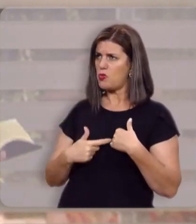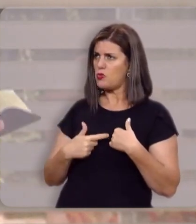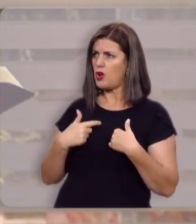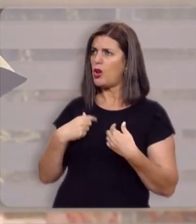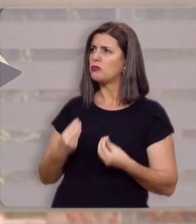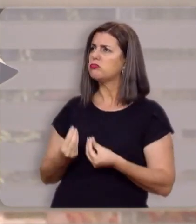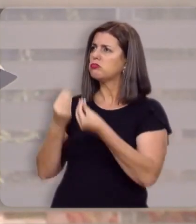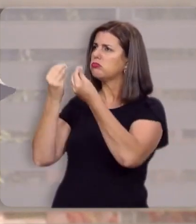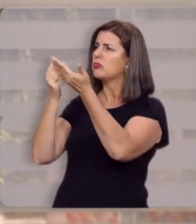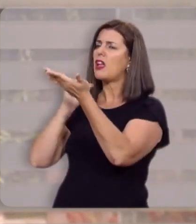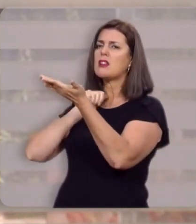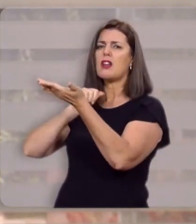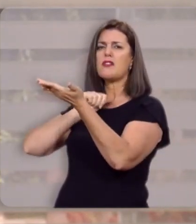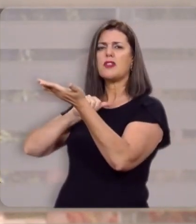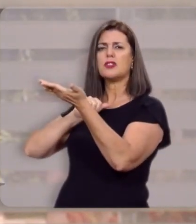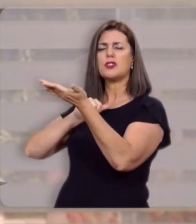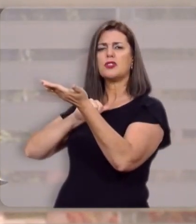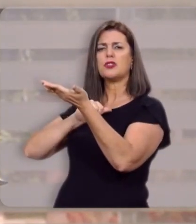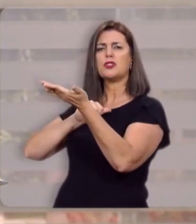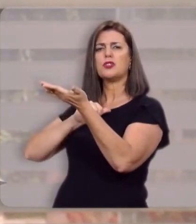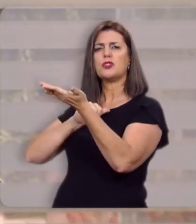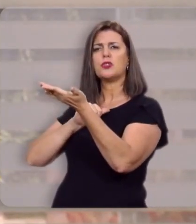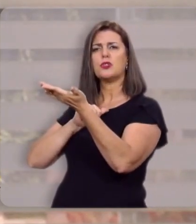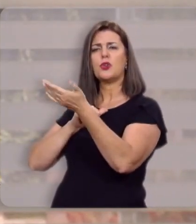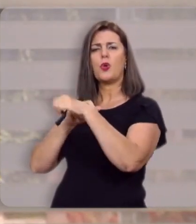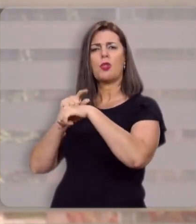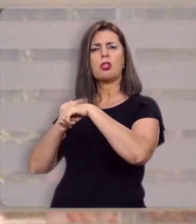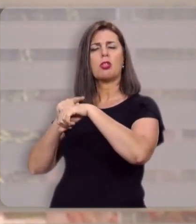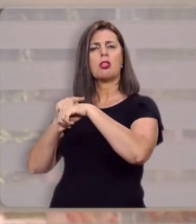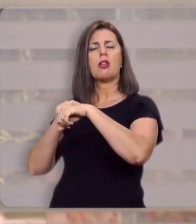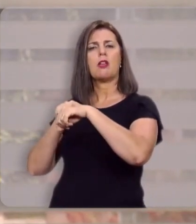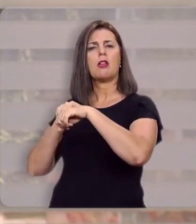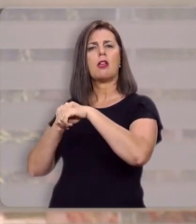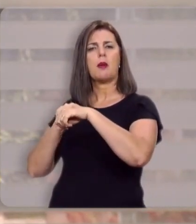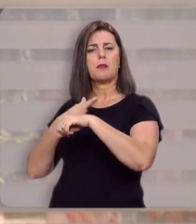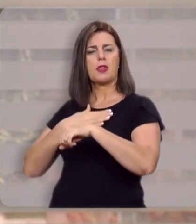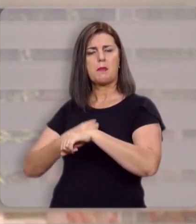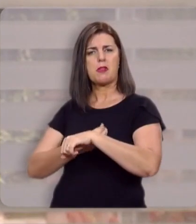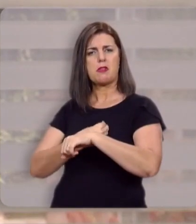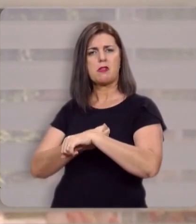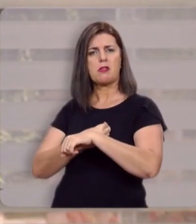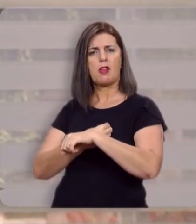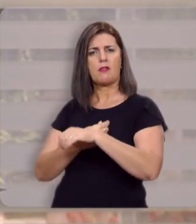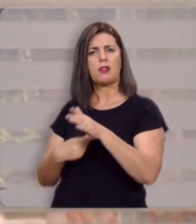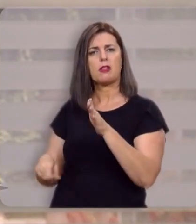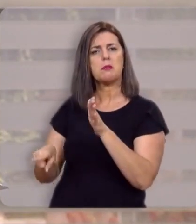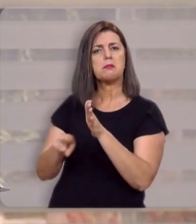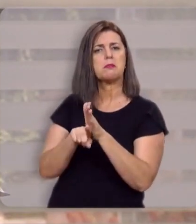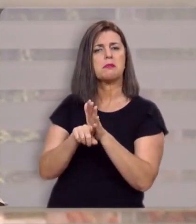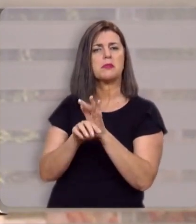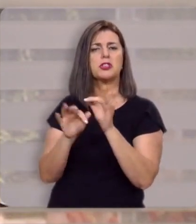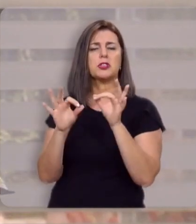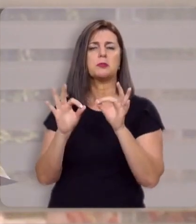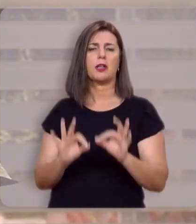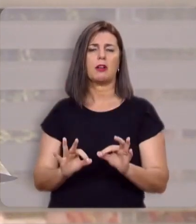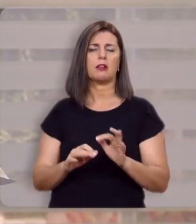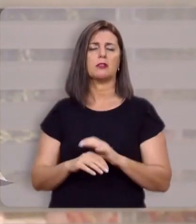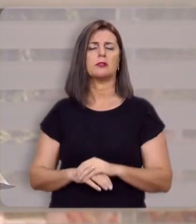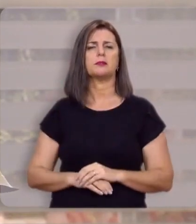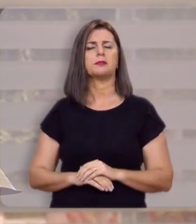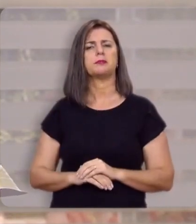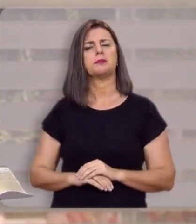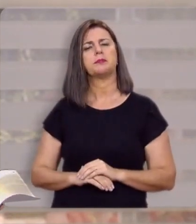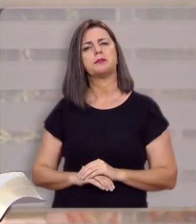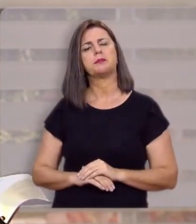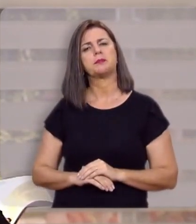já estou sendo oferecido por libação. e o tempo da minha partida é chegado.